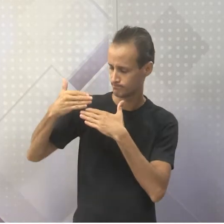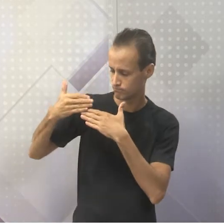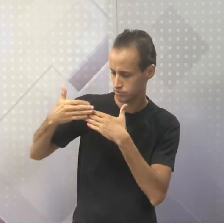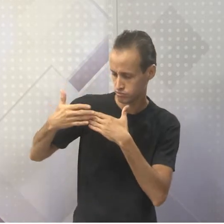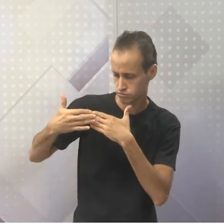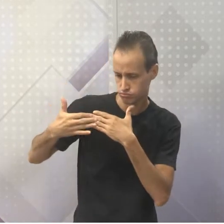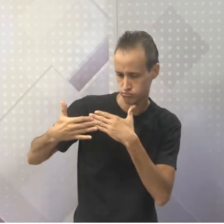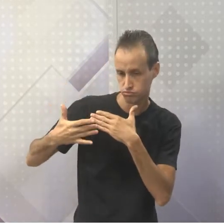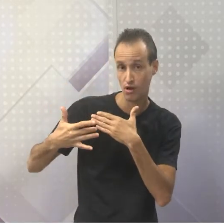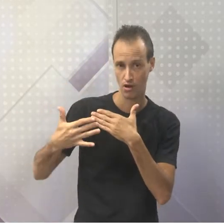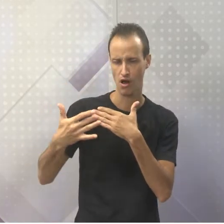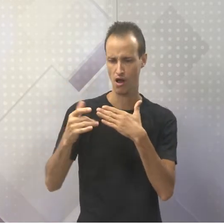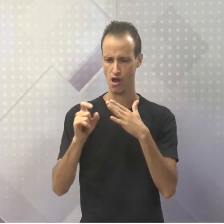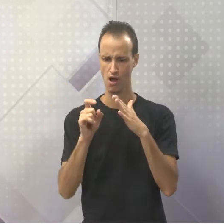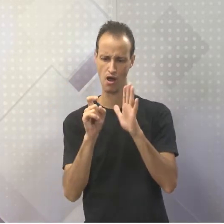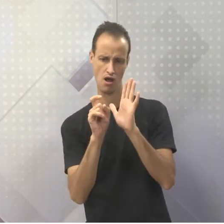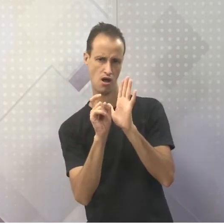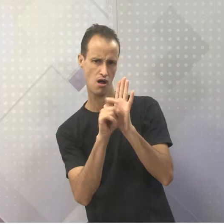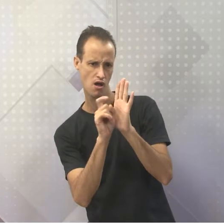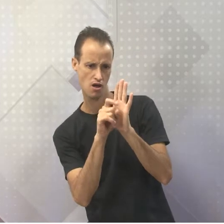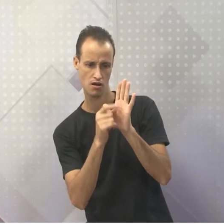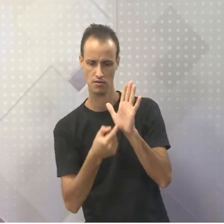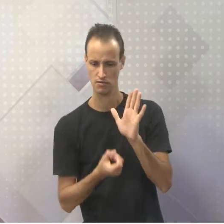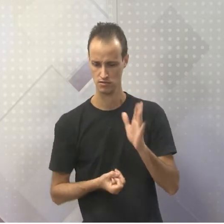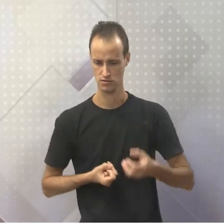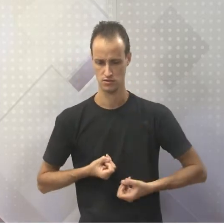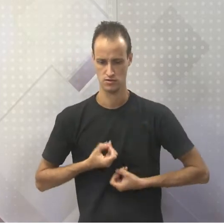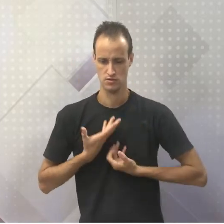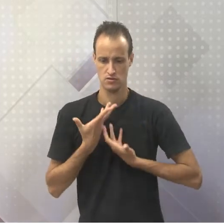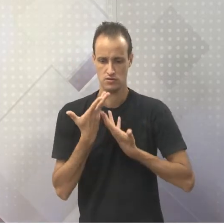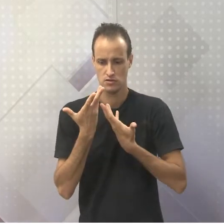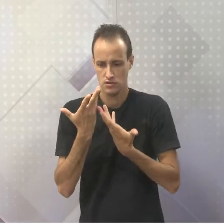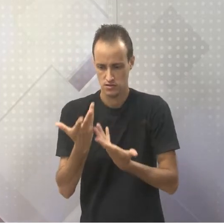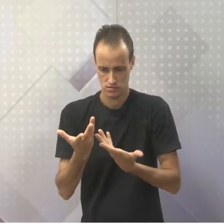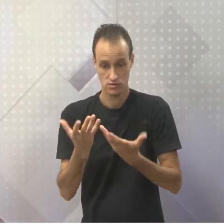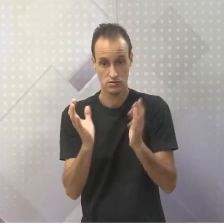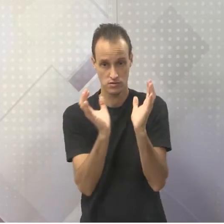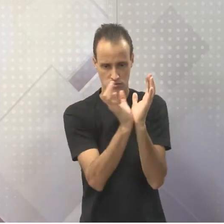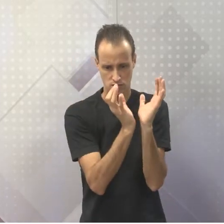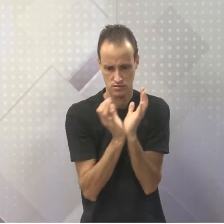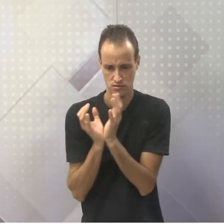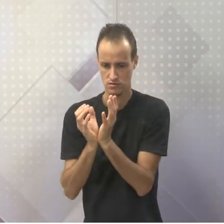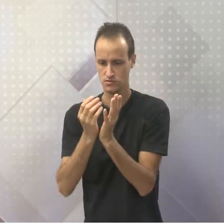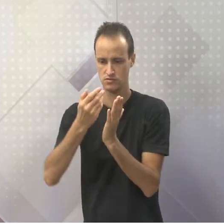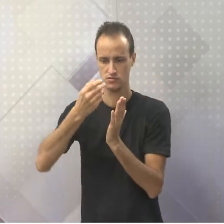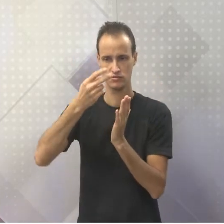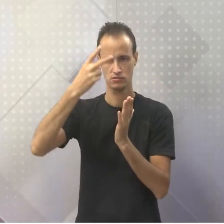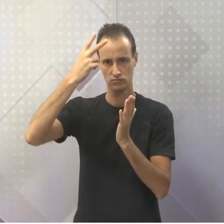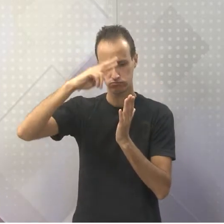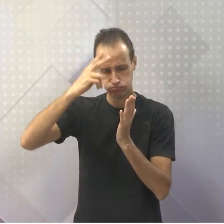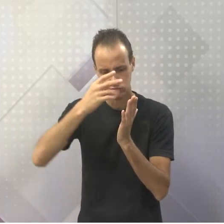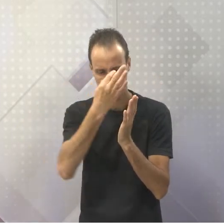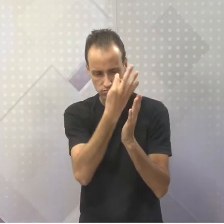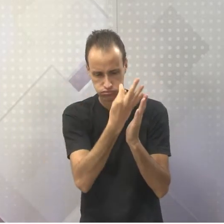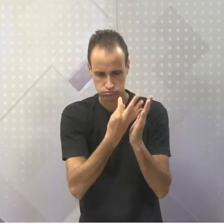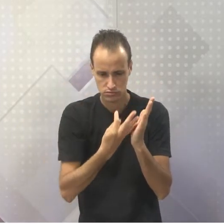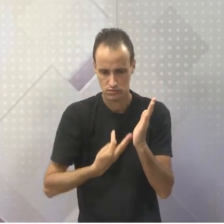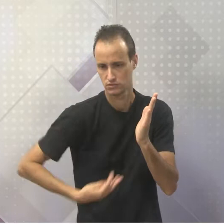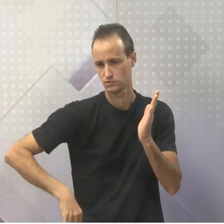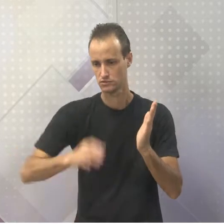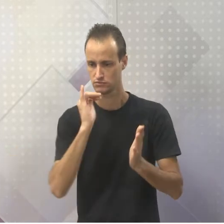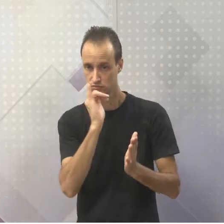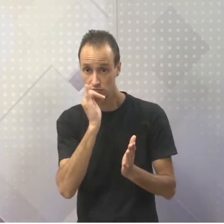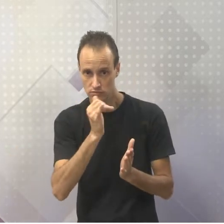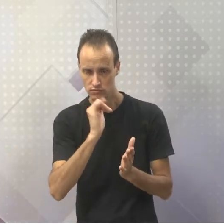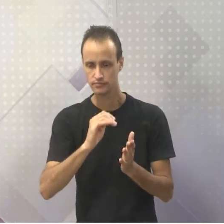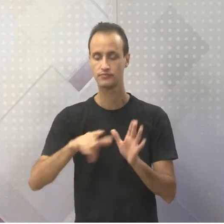esses mitos foram expressos através de uma extensa coleção de narrativas, que constitui a